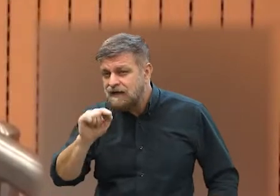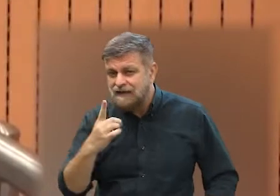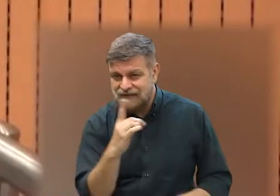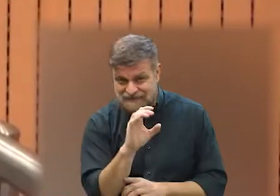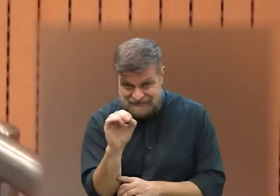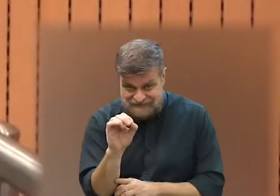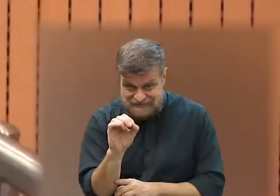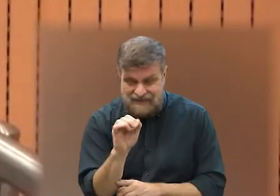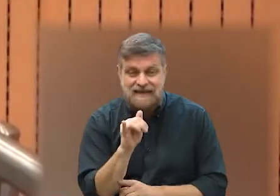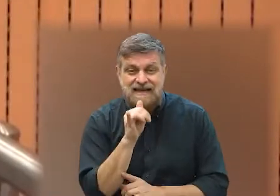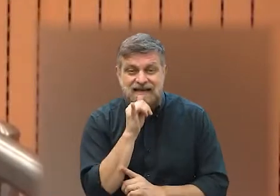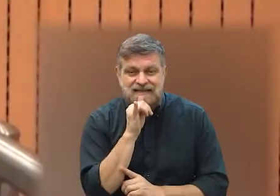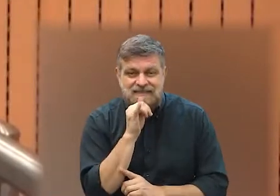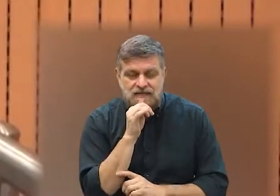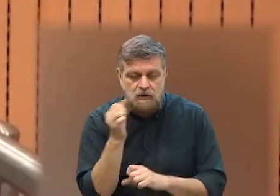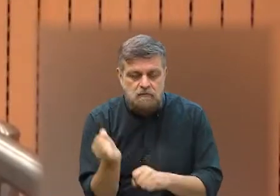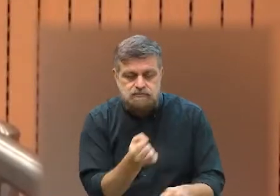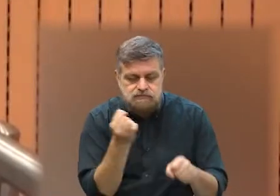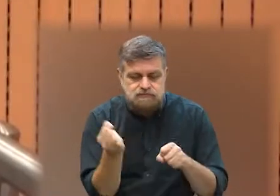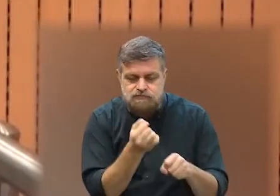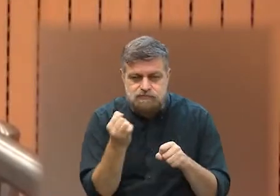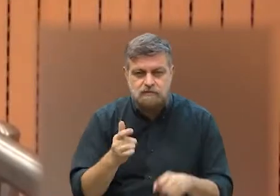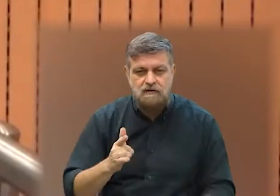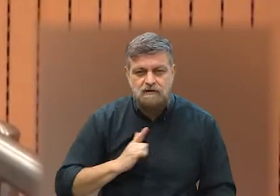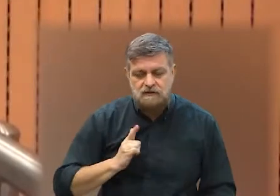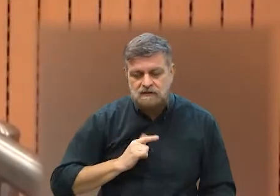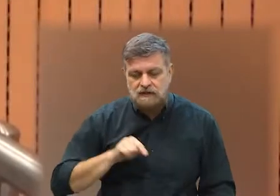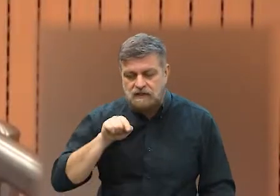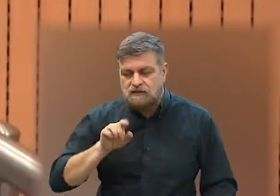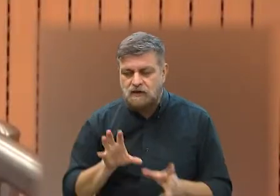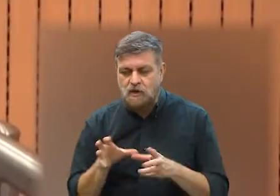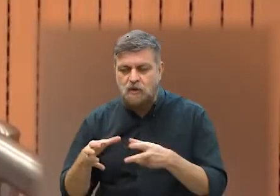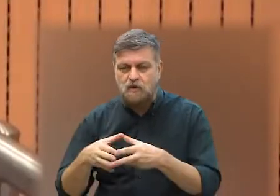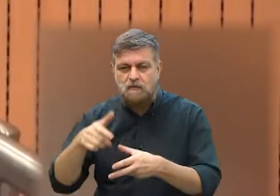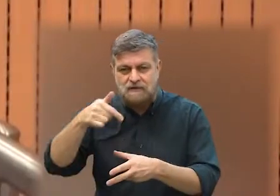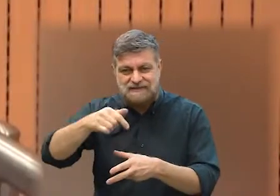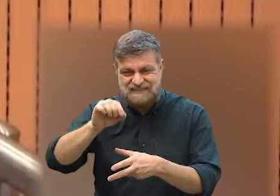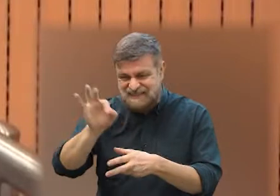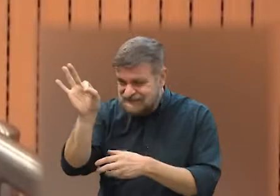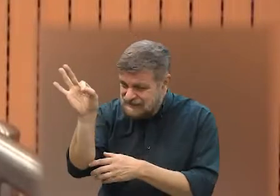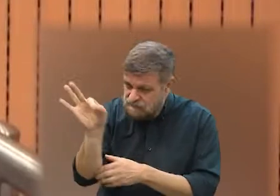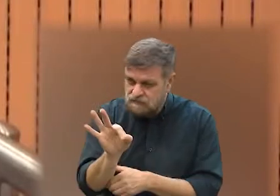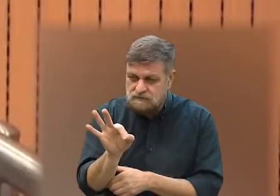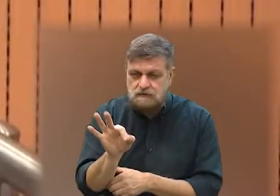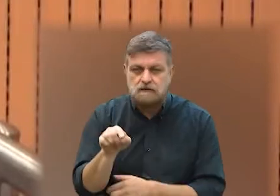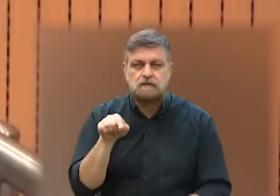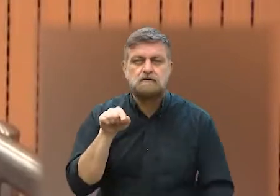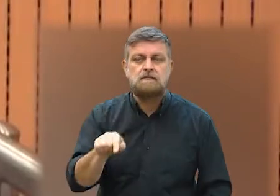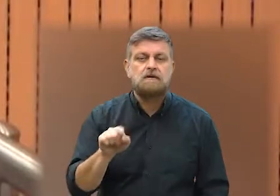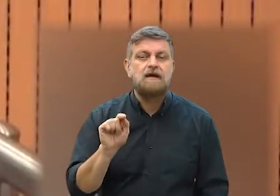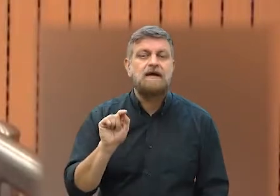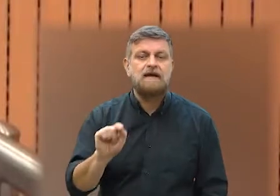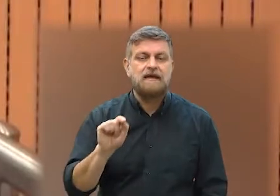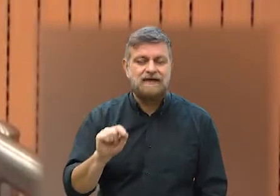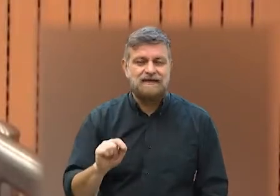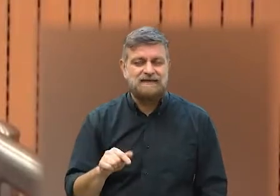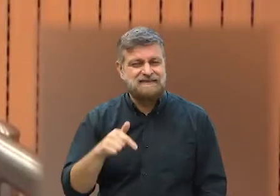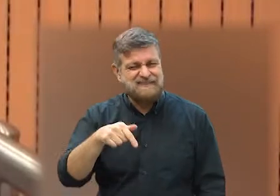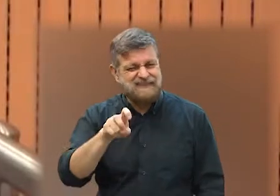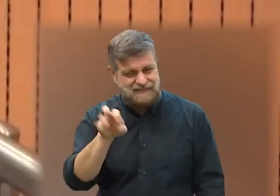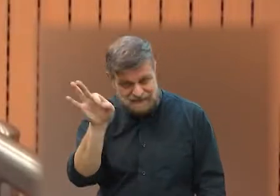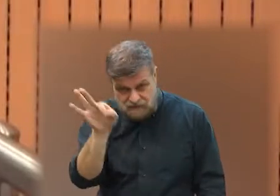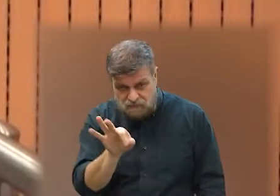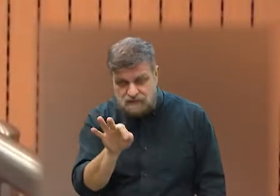entre 100 trabalhadoras domésticas, a gente sabe que 70% a